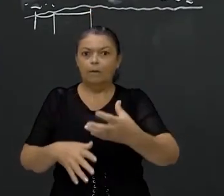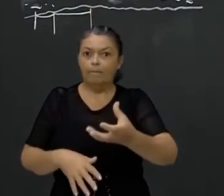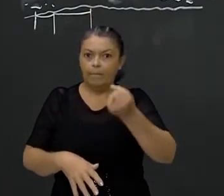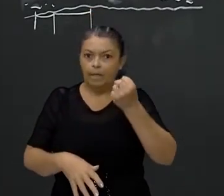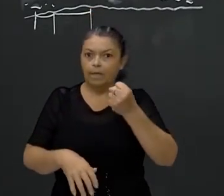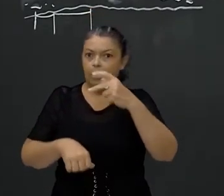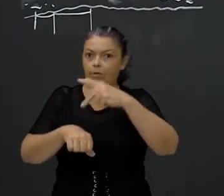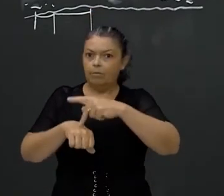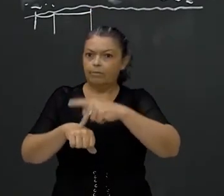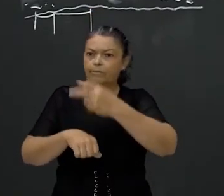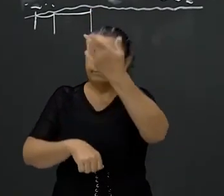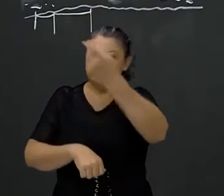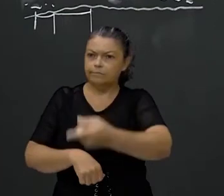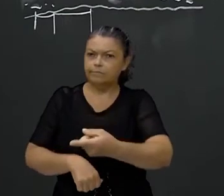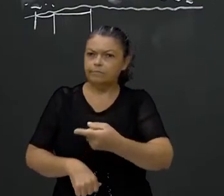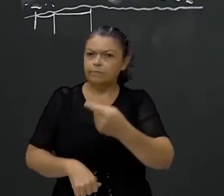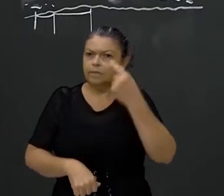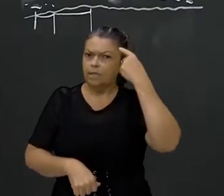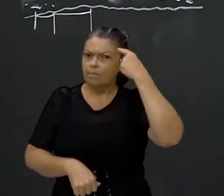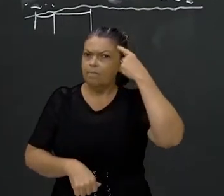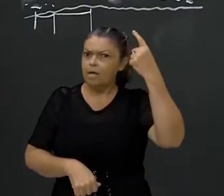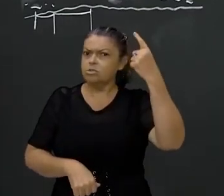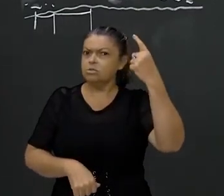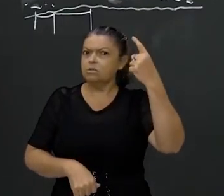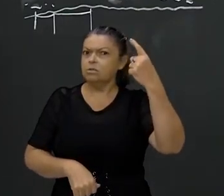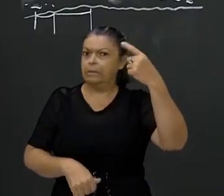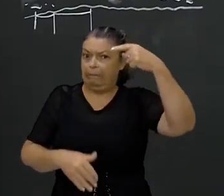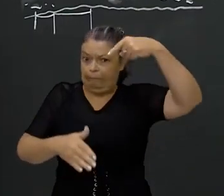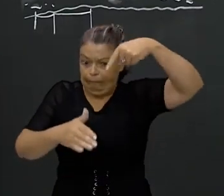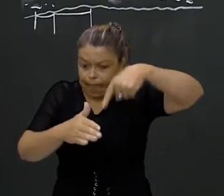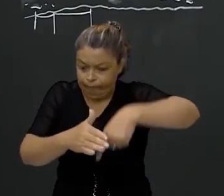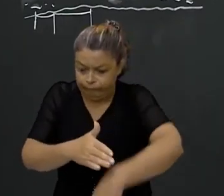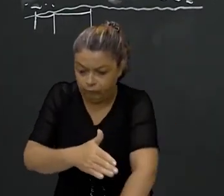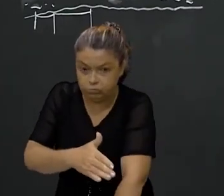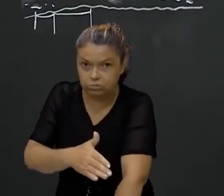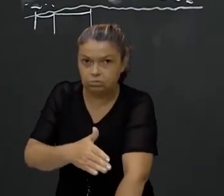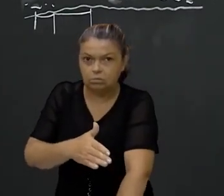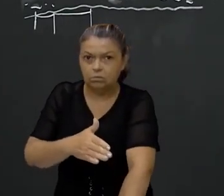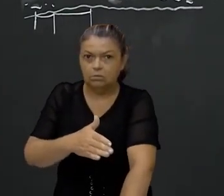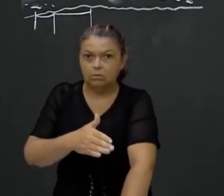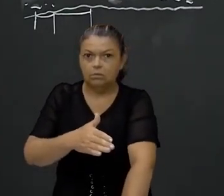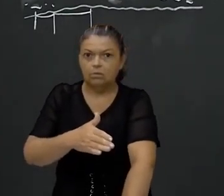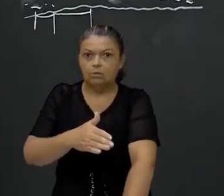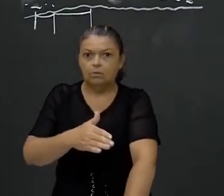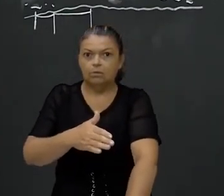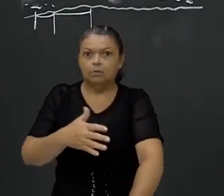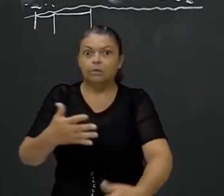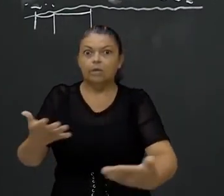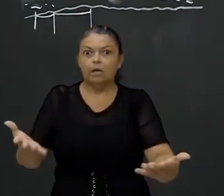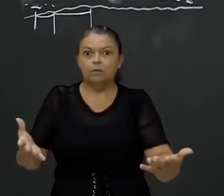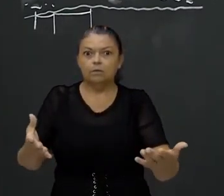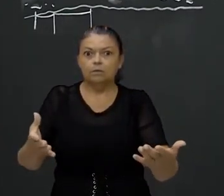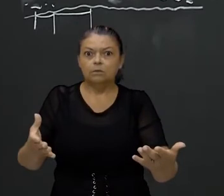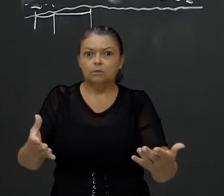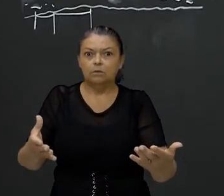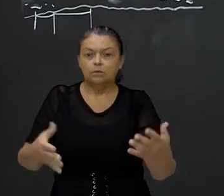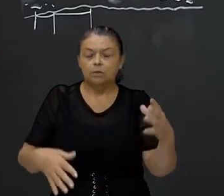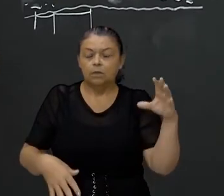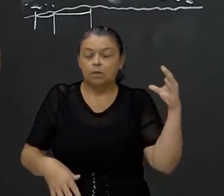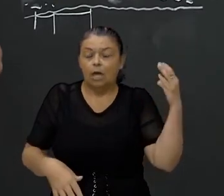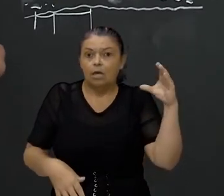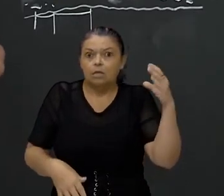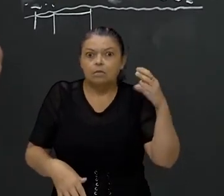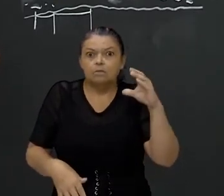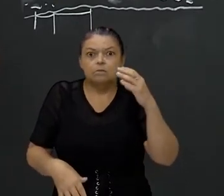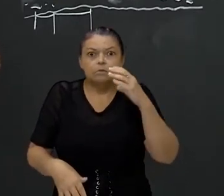calcária. Imagina essa rocha calcária nas profundezas da crosta terrestre. Então ela está lá no fundo passando por alta pressão,